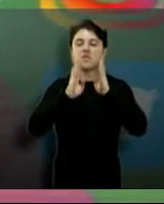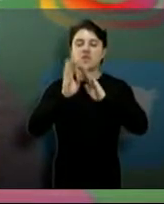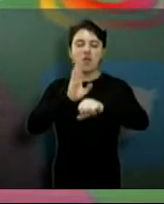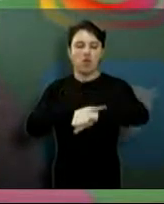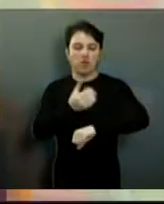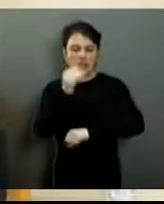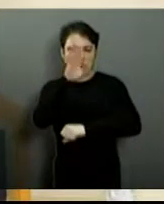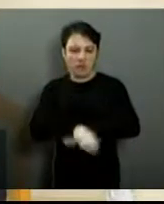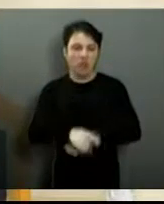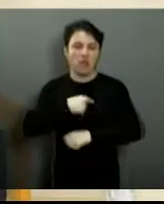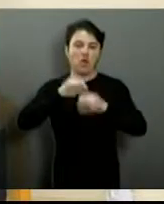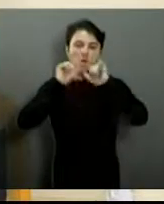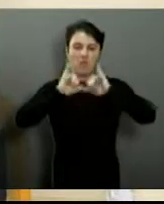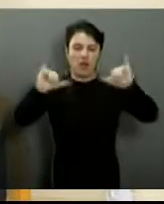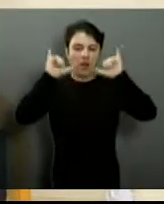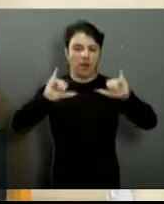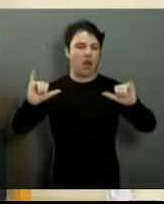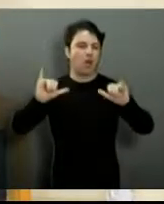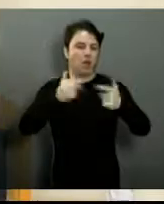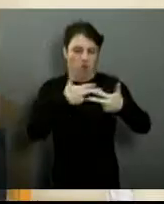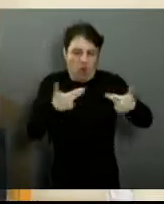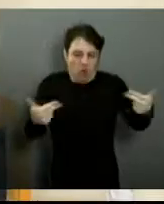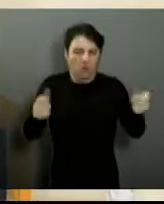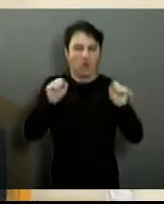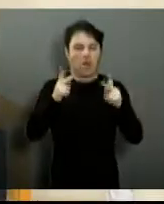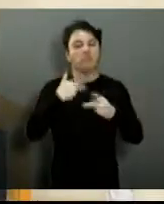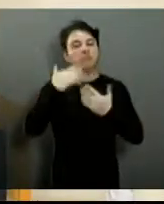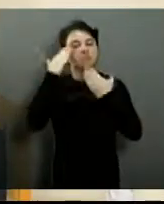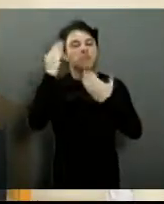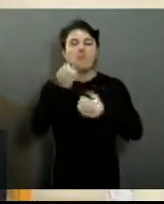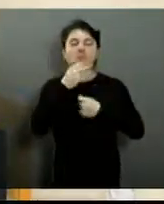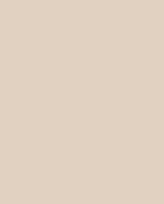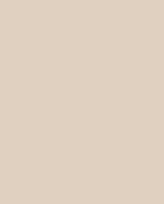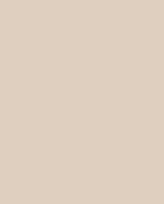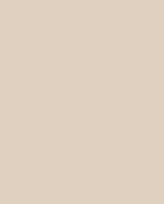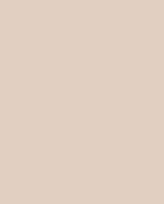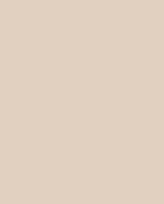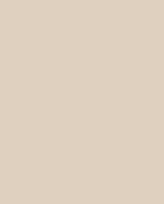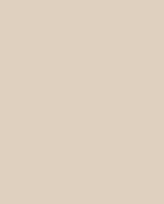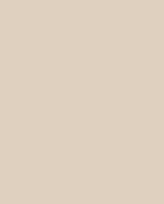18 horas, para a gente falar sobre o que a gente não conseguiu falar aqui. Muito obrigada e boa semana a todos.